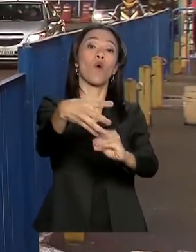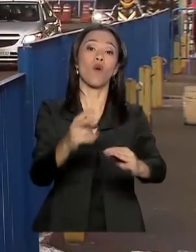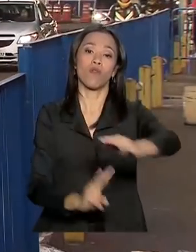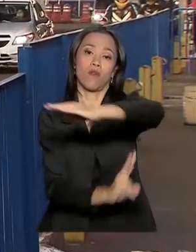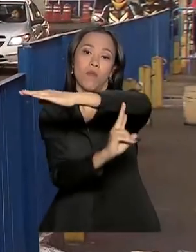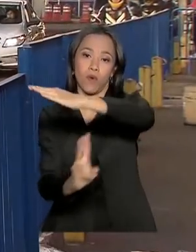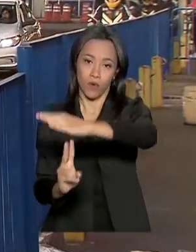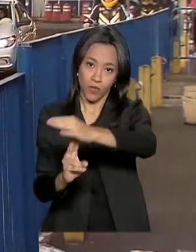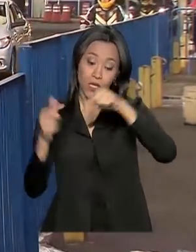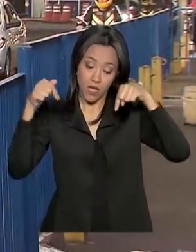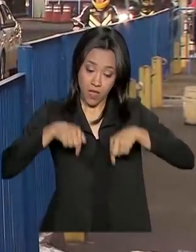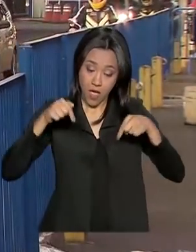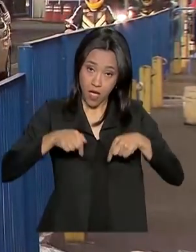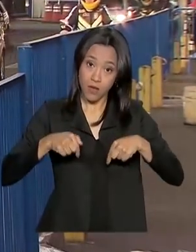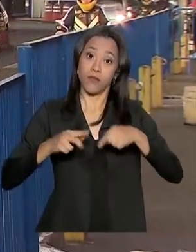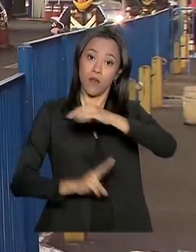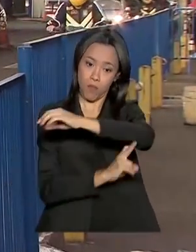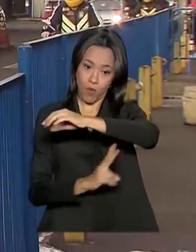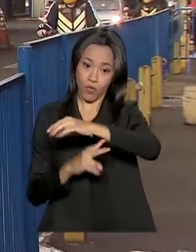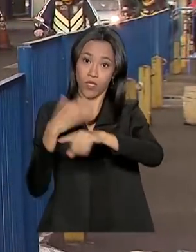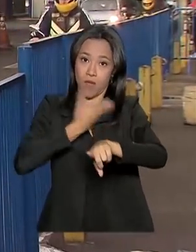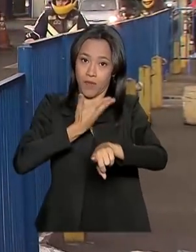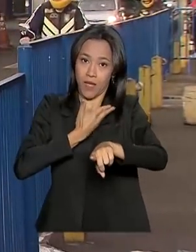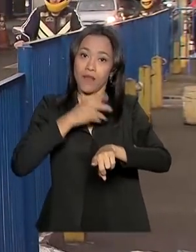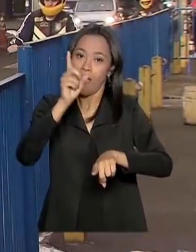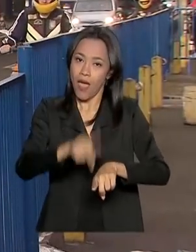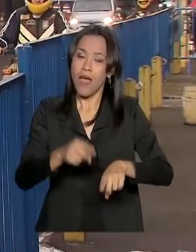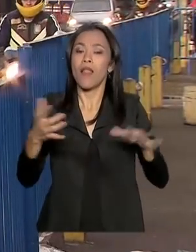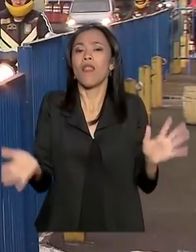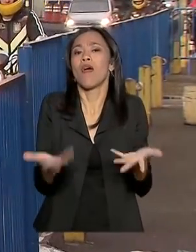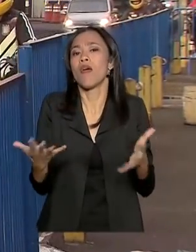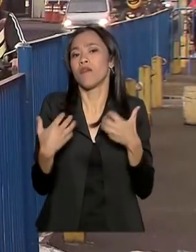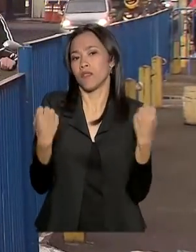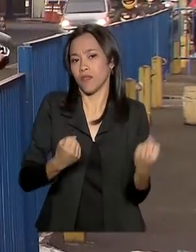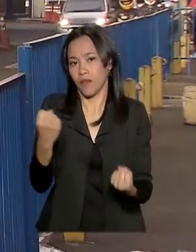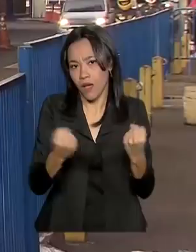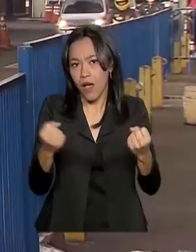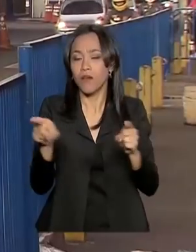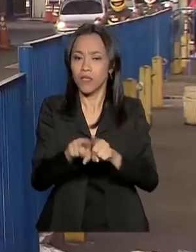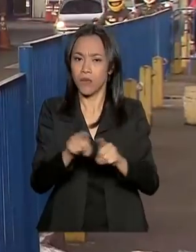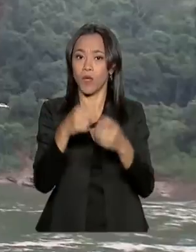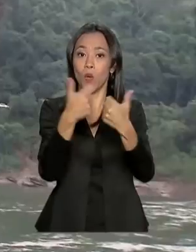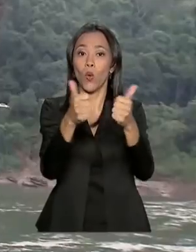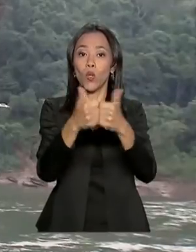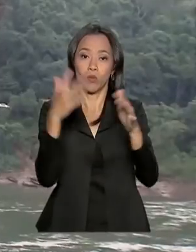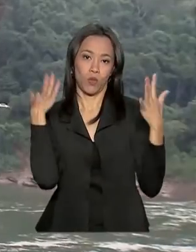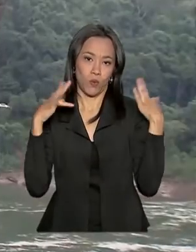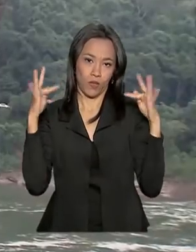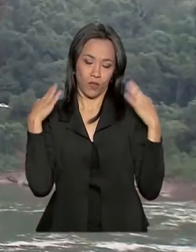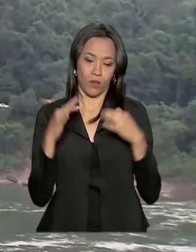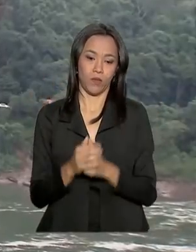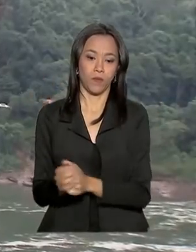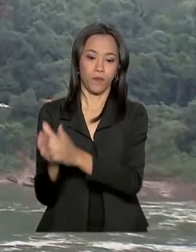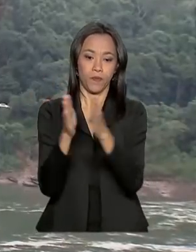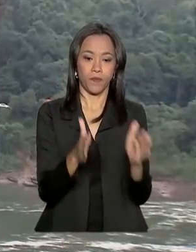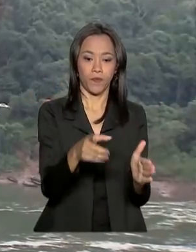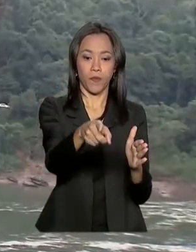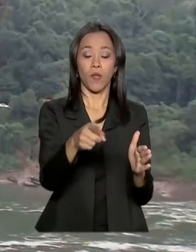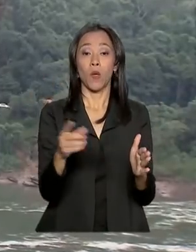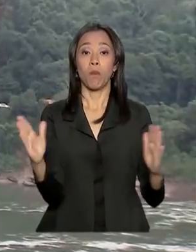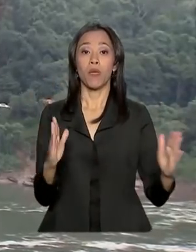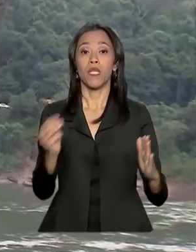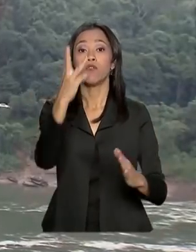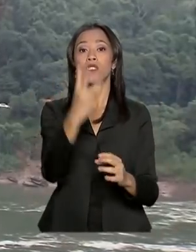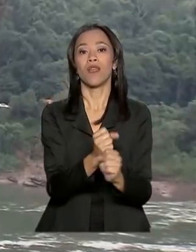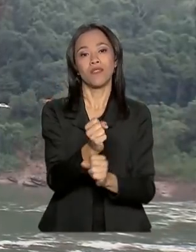E essa ponte vai ficar exclusiva para veículos leves e ônibus de turismo. Três anos é o prazo de entrega. Três